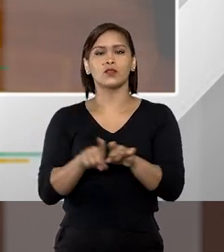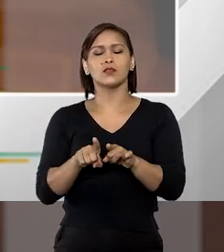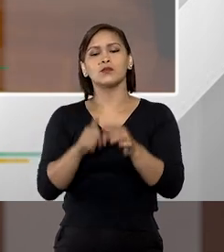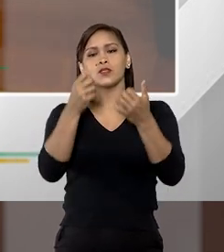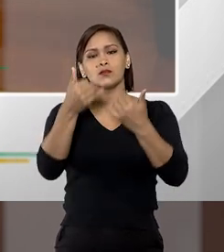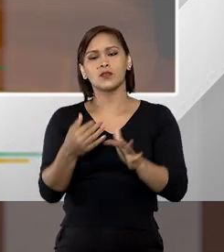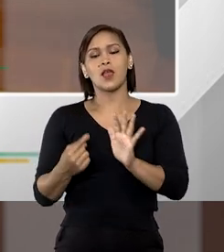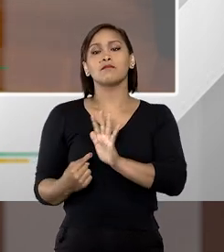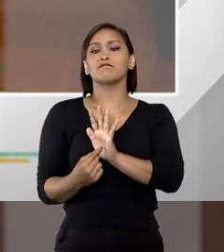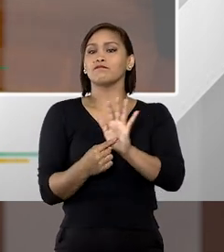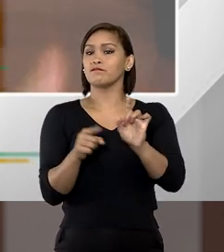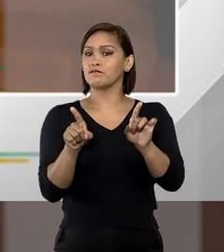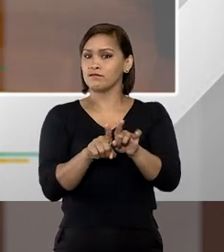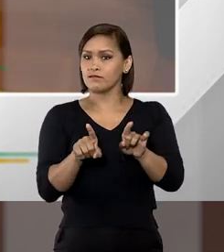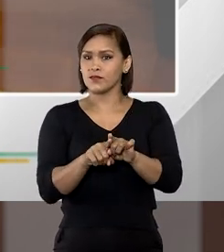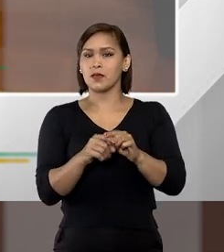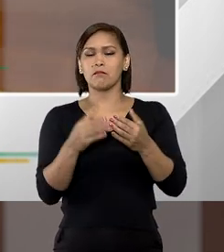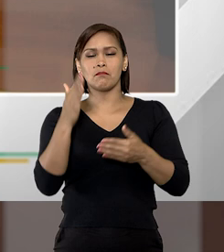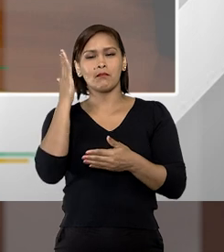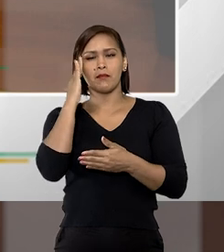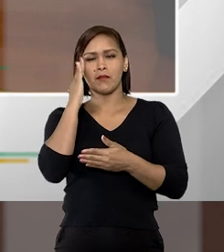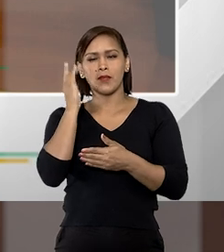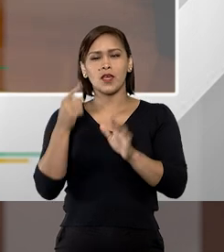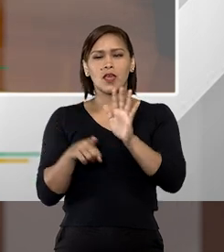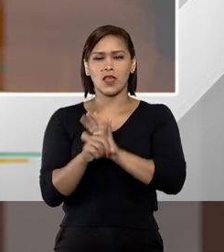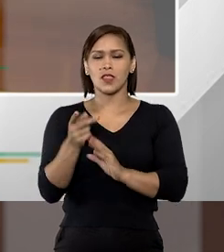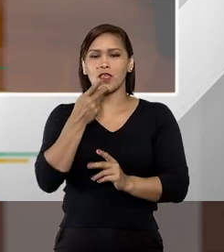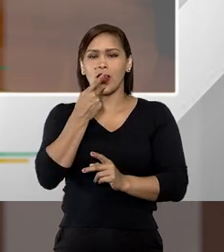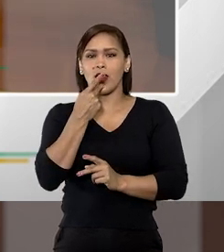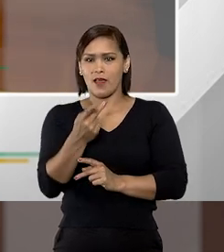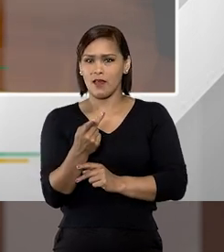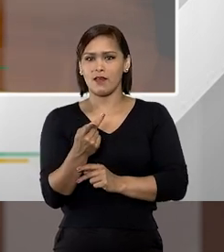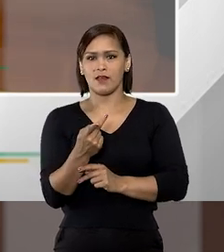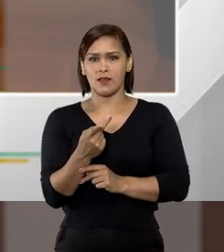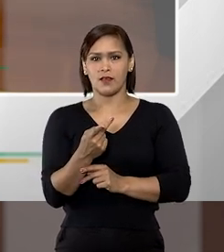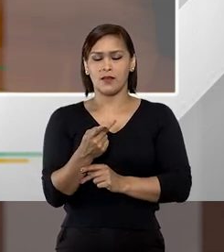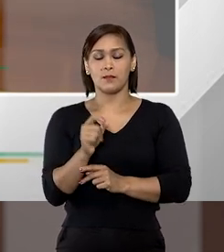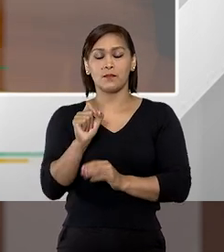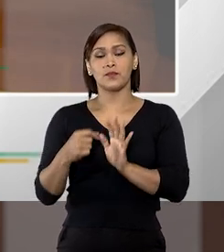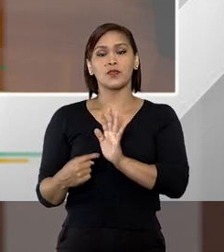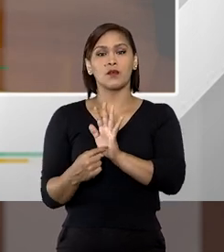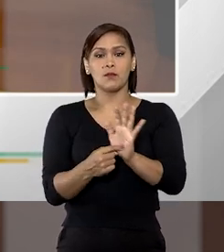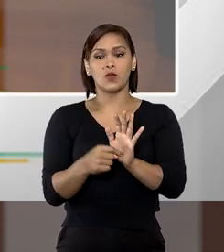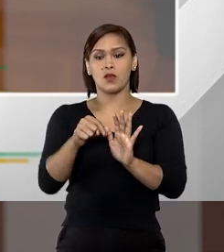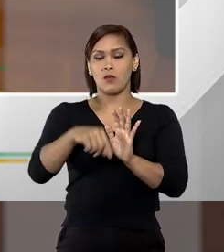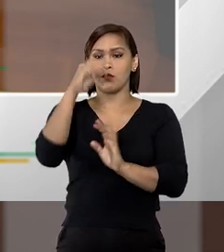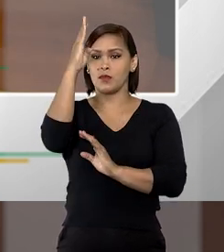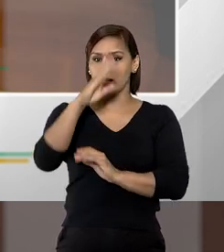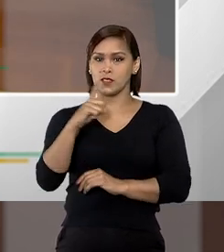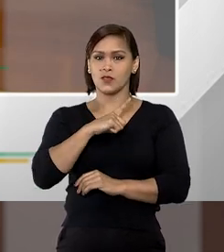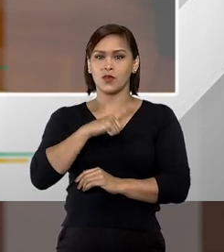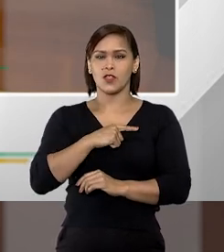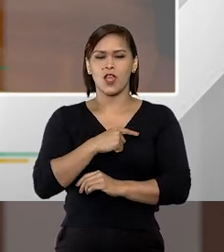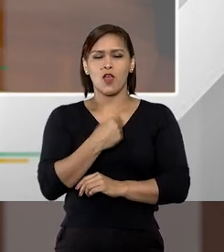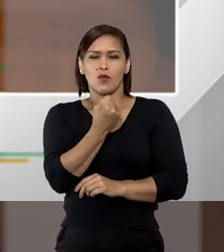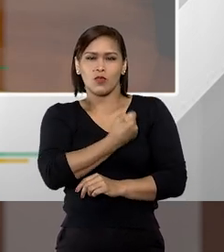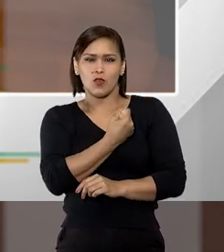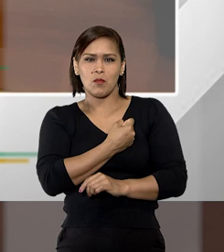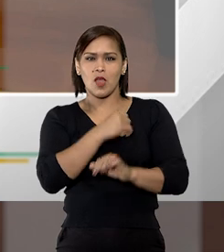e trazendo também para a gente situar essa nossa fala, mostrando sim o Brasil, nós temos dados